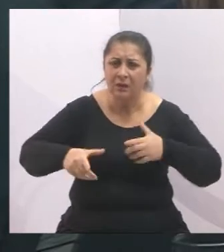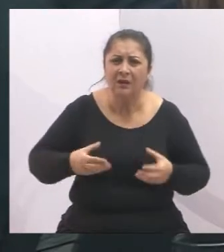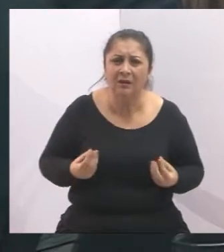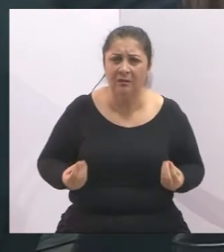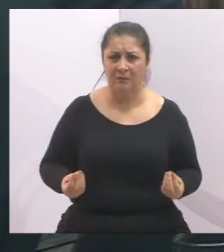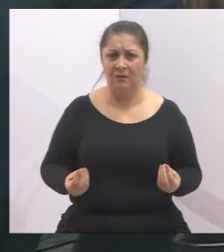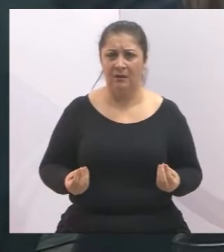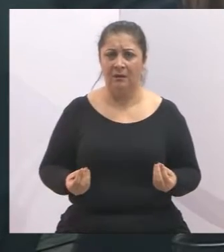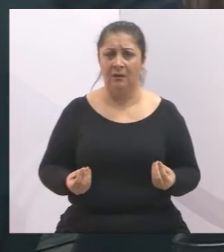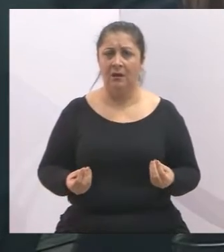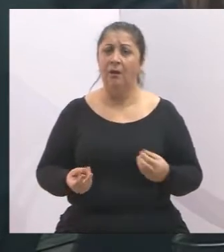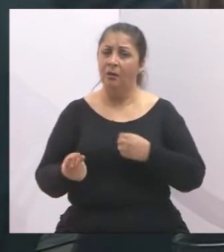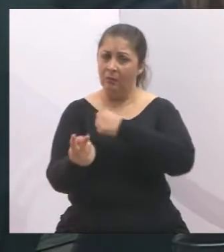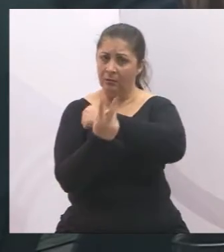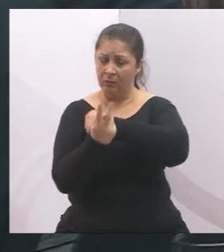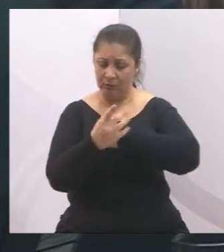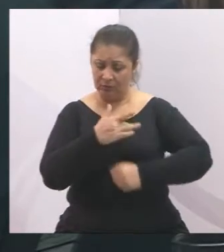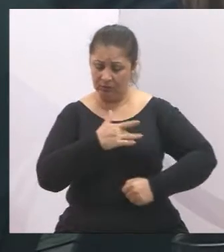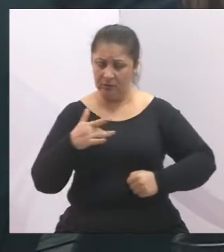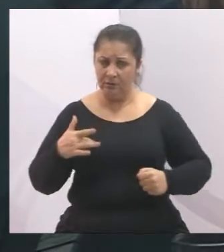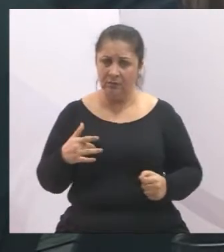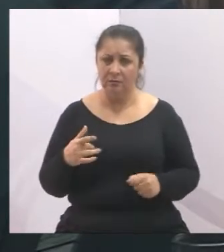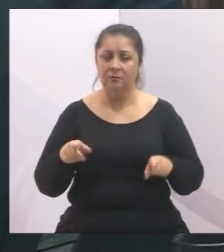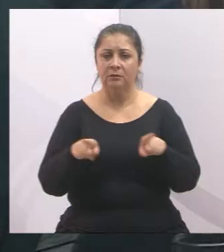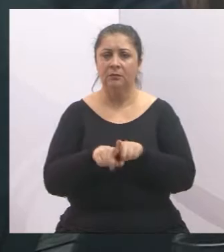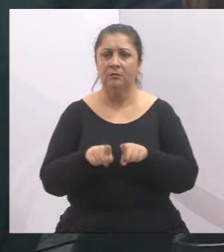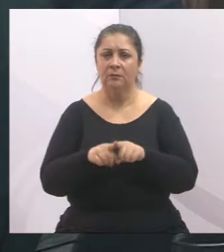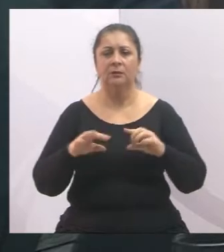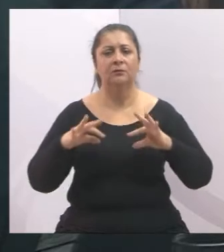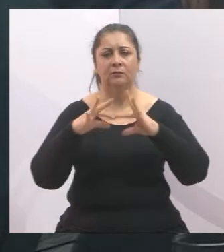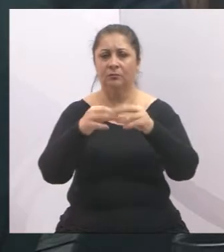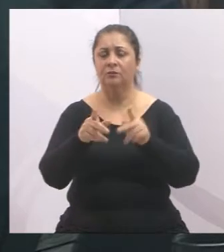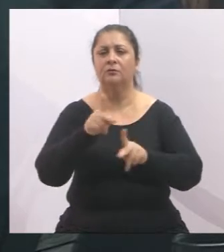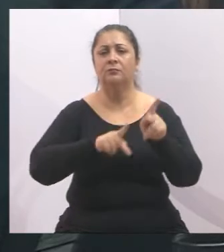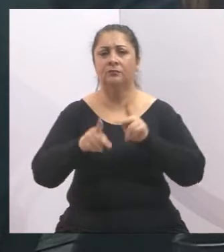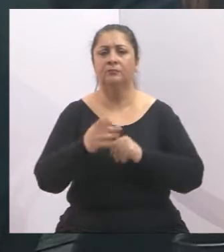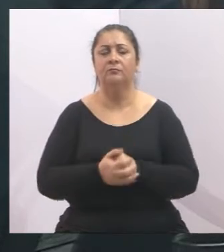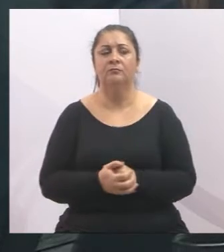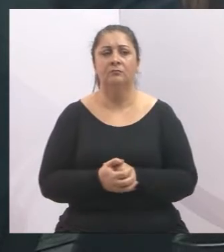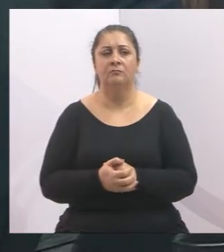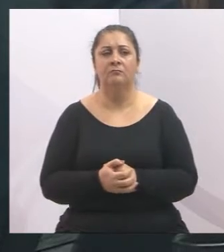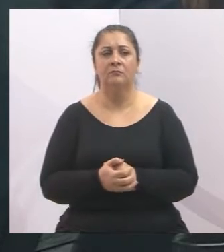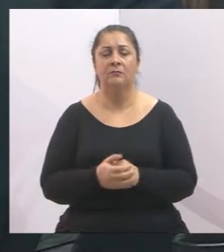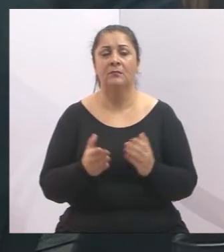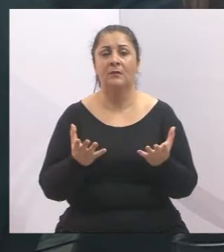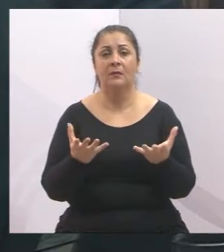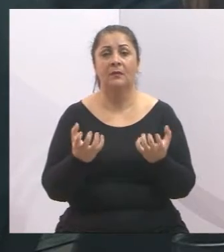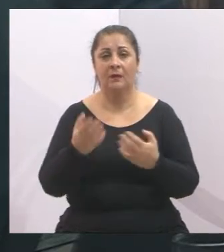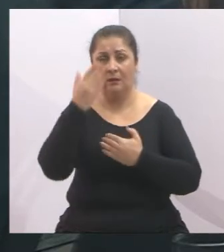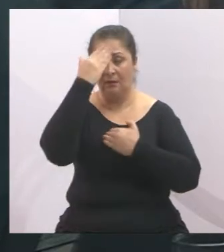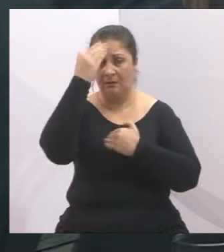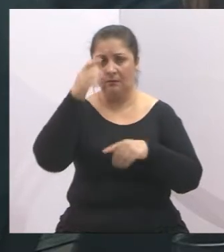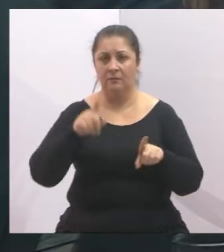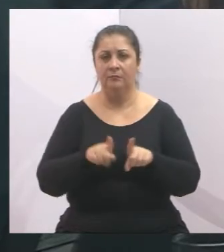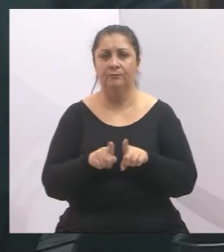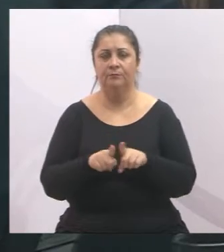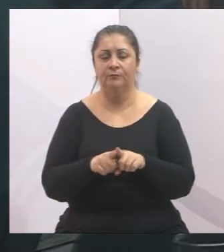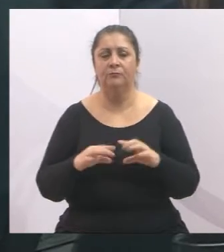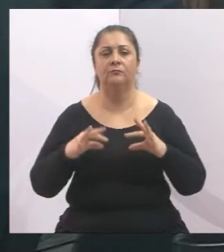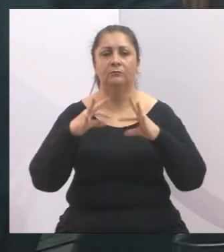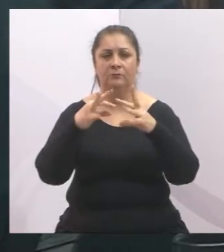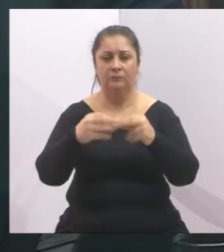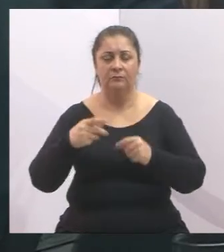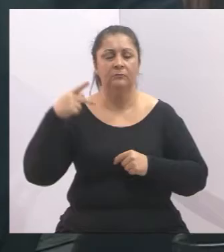para garantir não só a saúde do trabalhador, mas também de toda a população. E eu quero registrar e agradecer também todos os